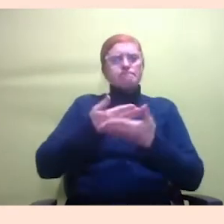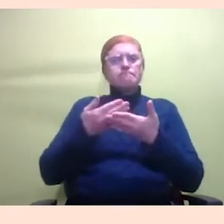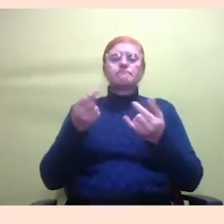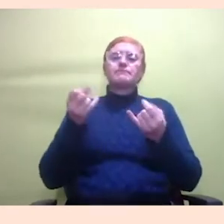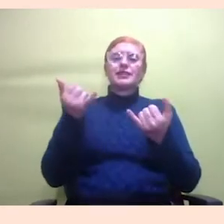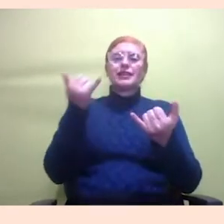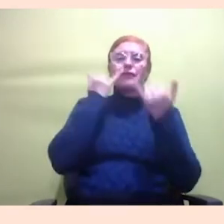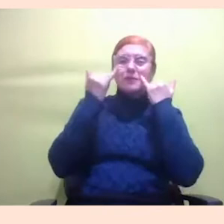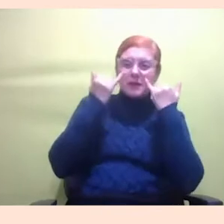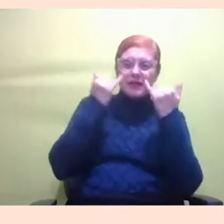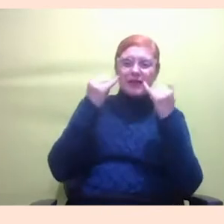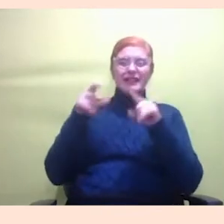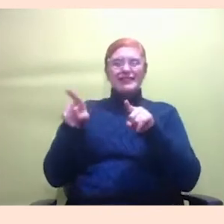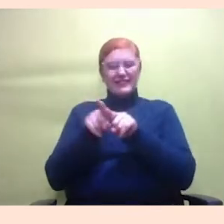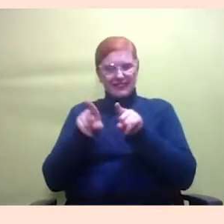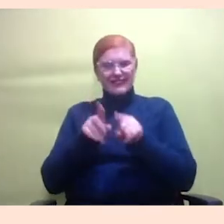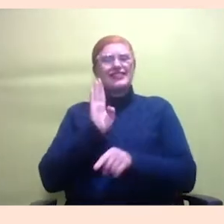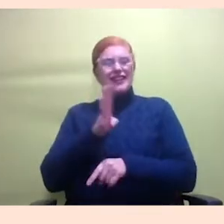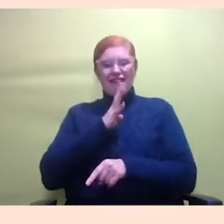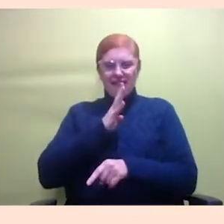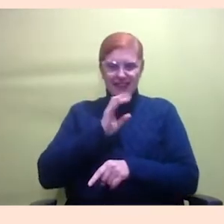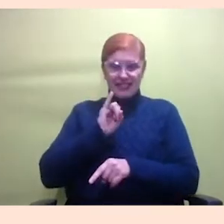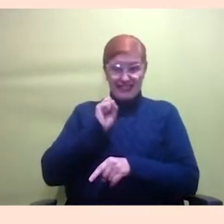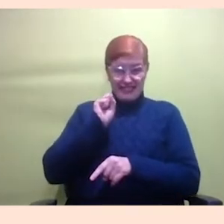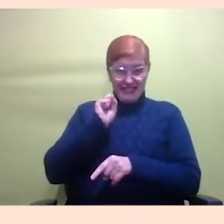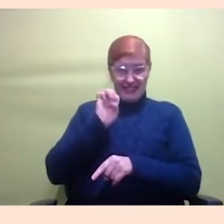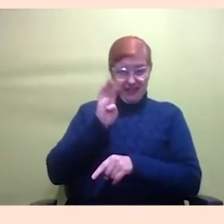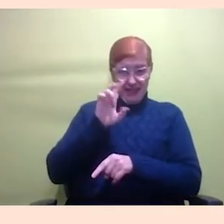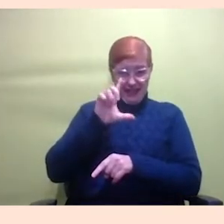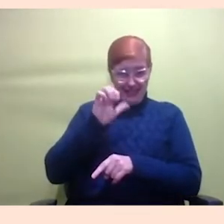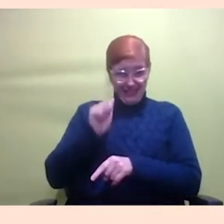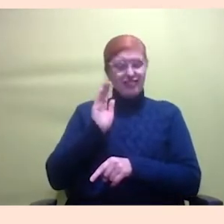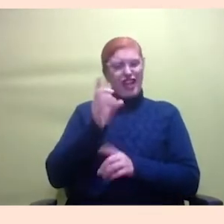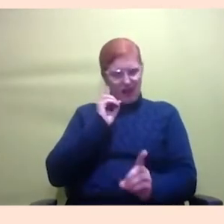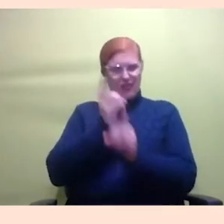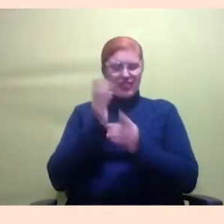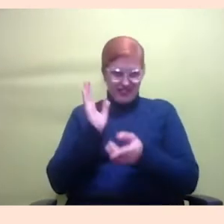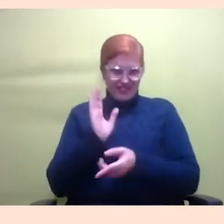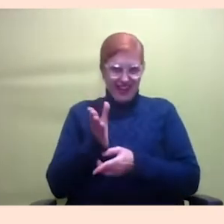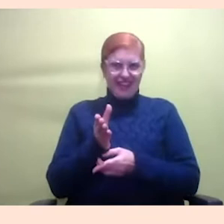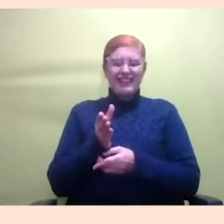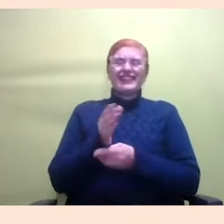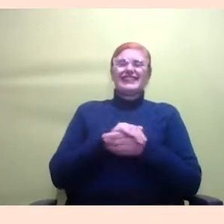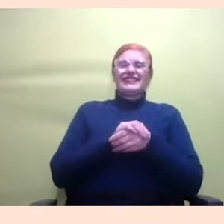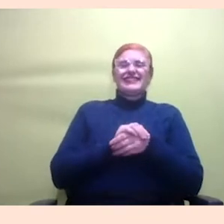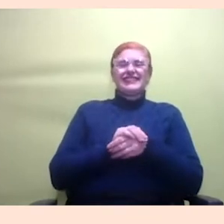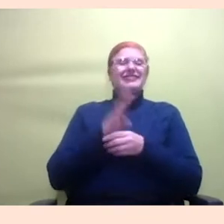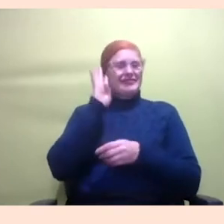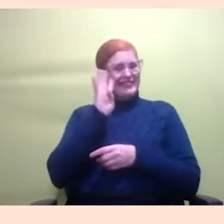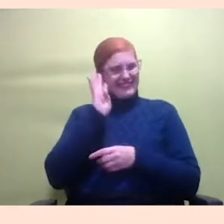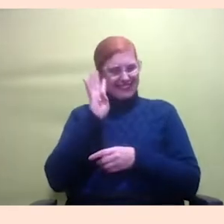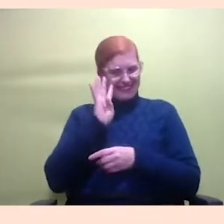parte da rede de soberativistas negras, eu tenho tempo que a se encontra. É um babado isso, essa distância, enfim,